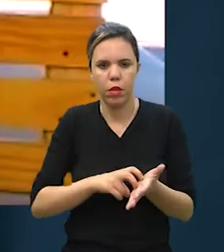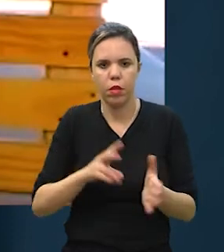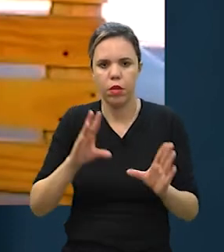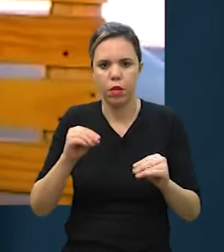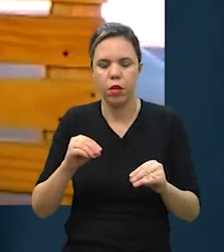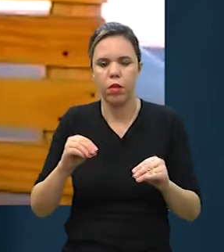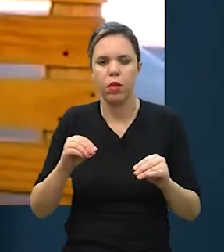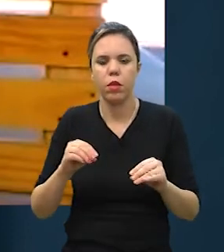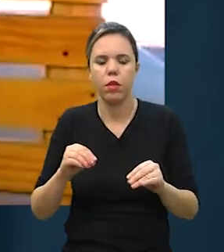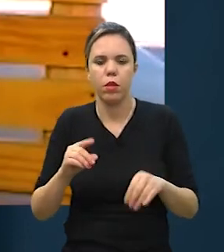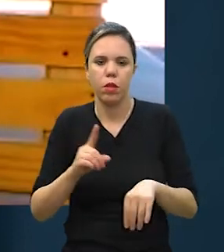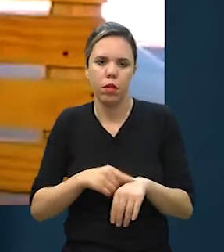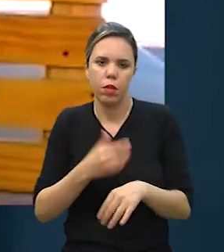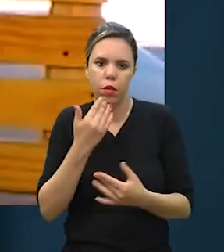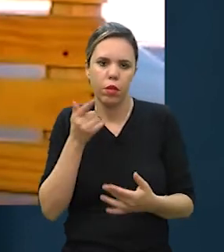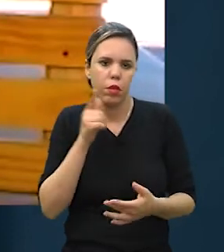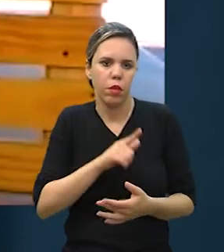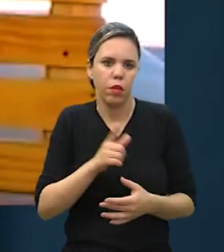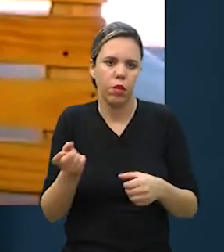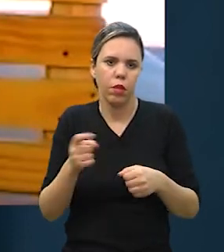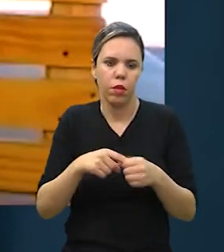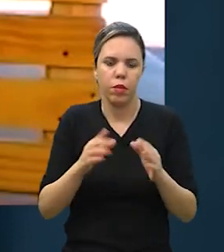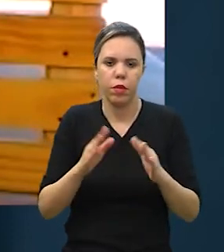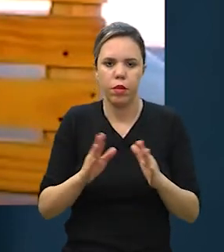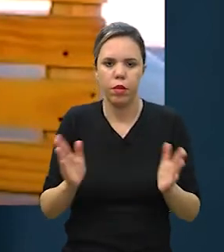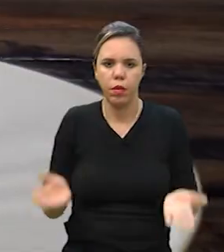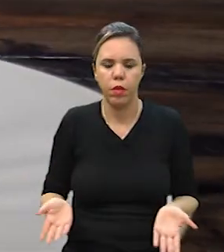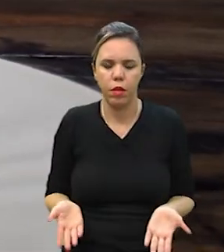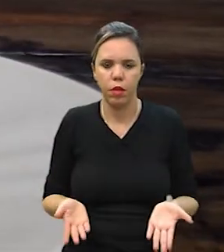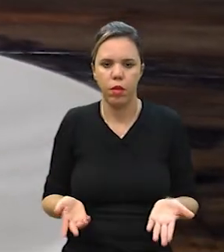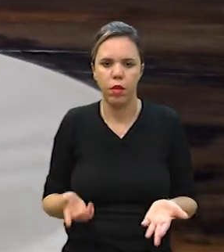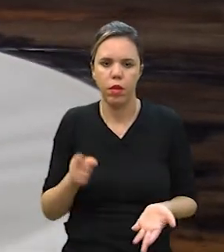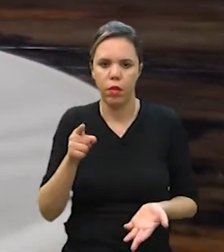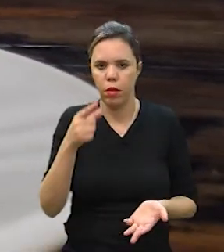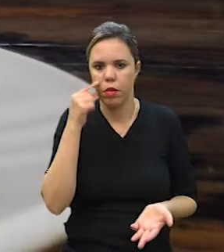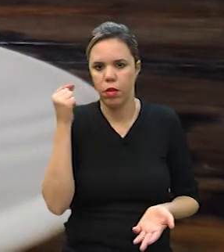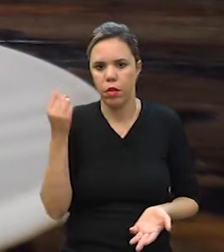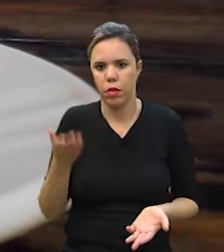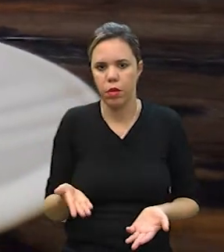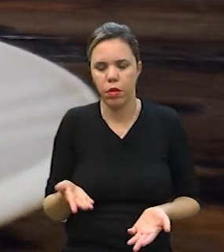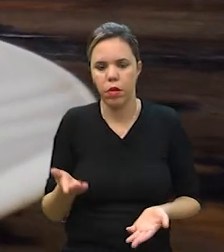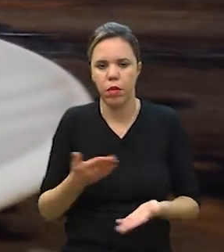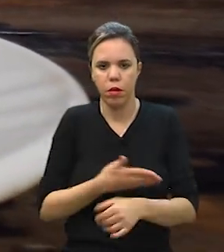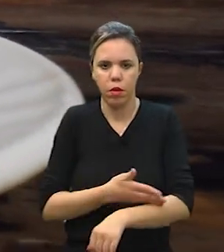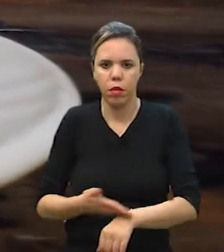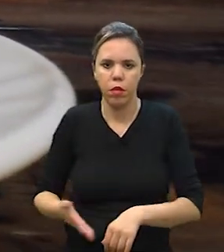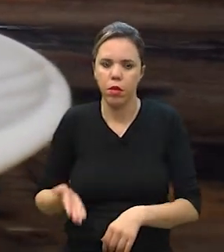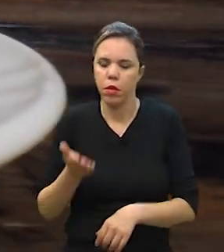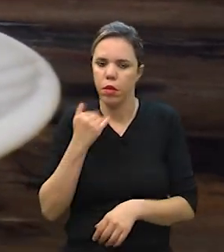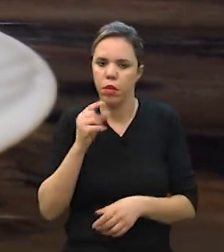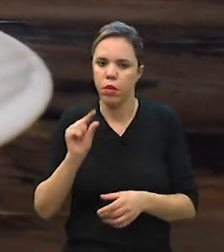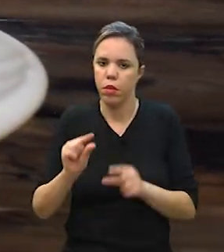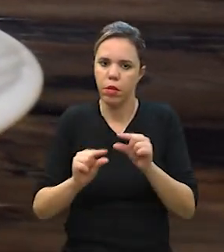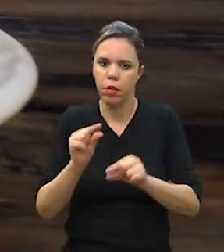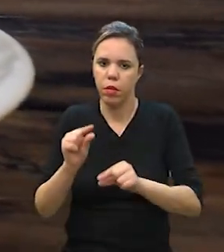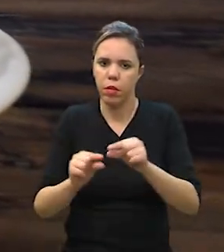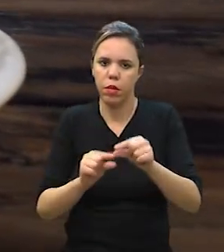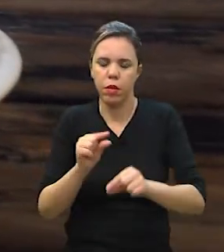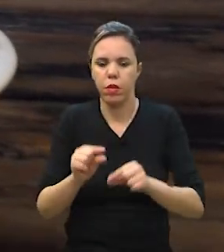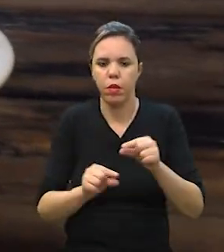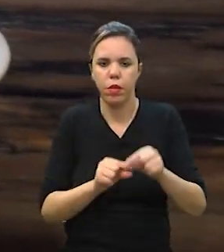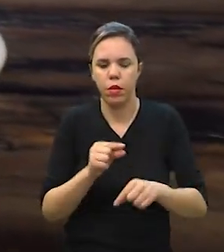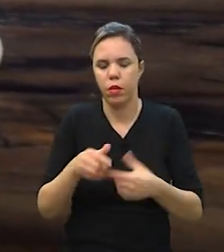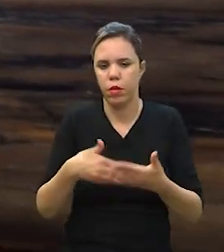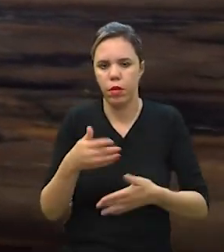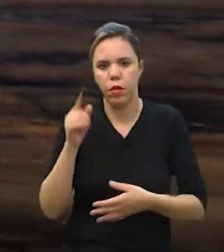no final do dia ou na hora do almoço se você consegue retornar para casa. No caso do gato, eles costumam comer picadinho, né?